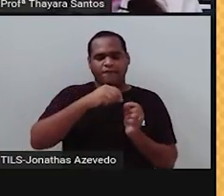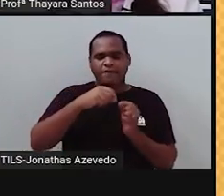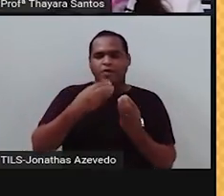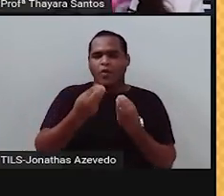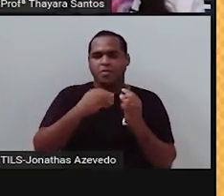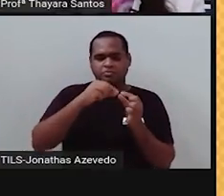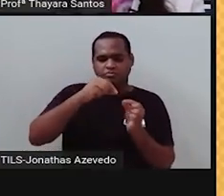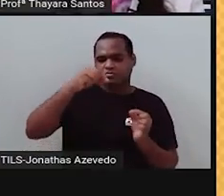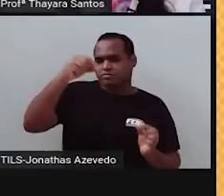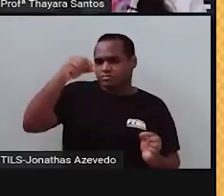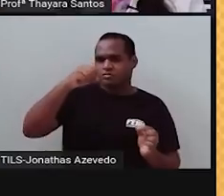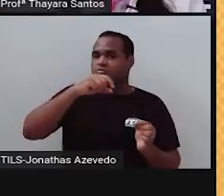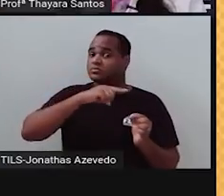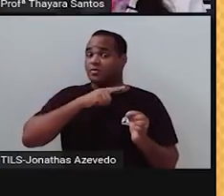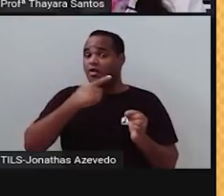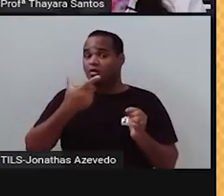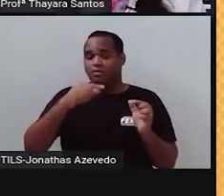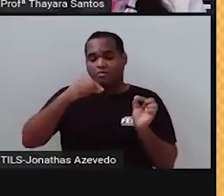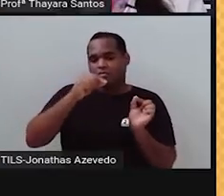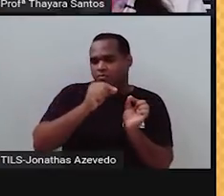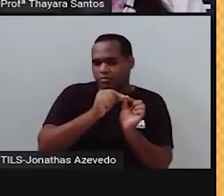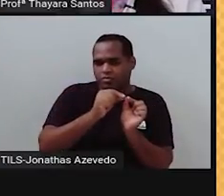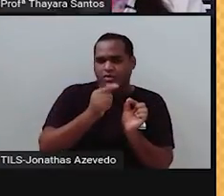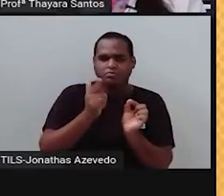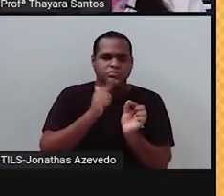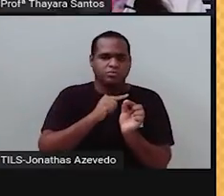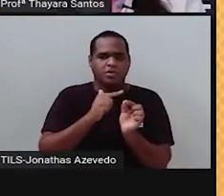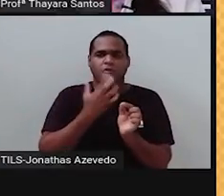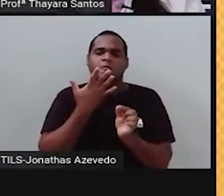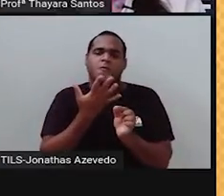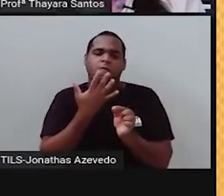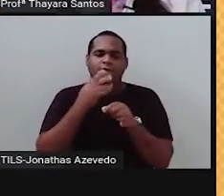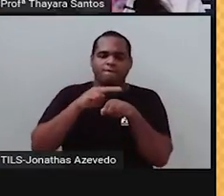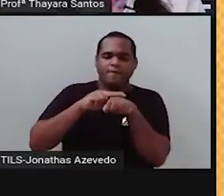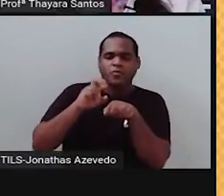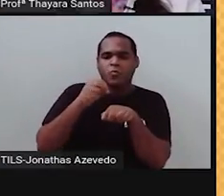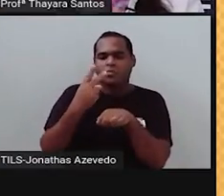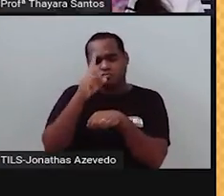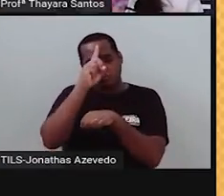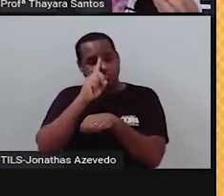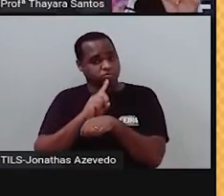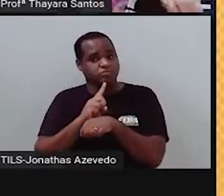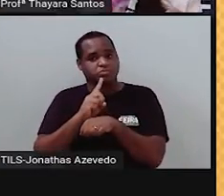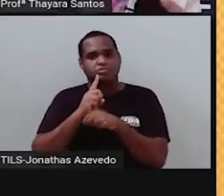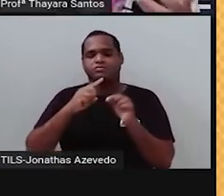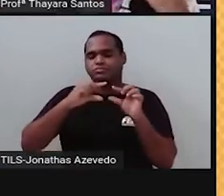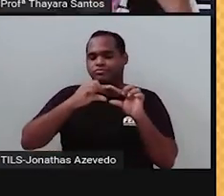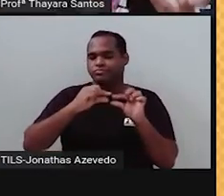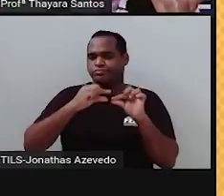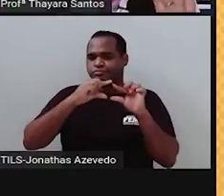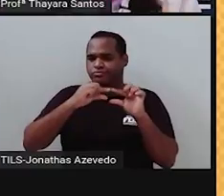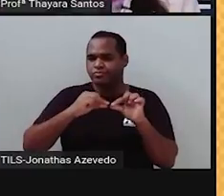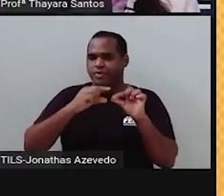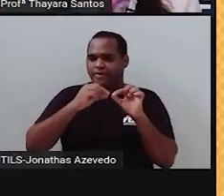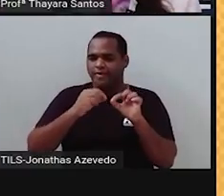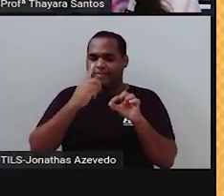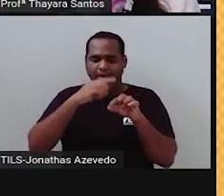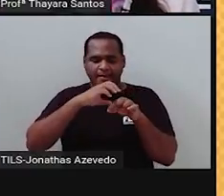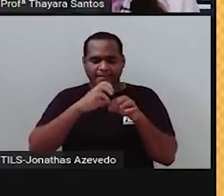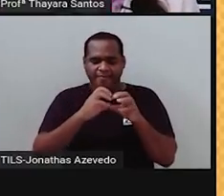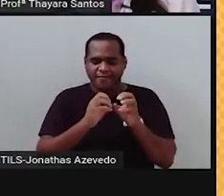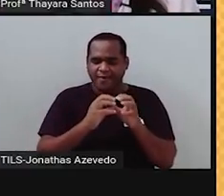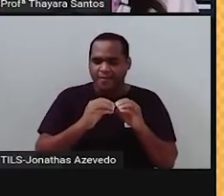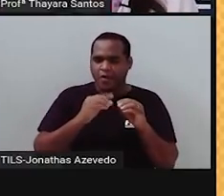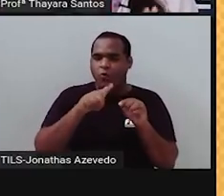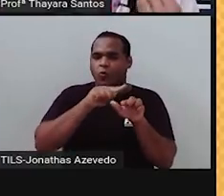ser mais comprida, se ela ia ser mais curta, a cor, se ia ser verde ou amarela, a textura, se ia ser rugosa ou lisa,